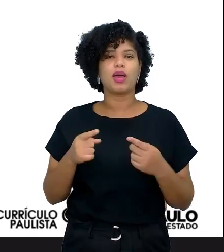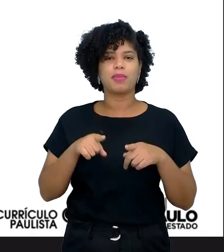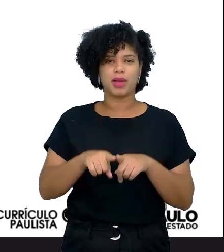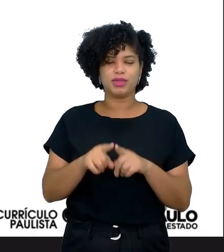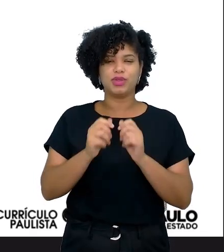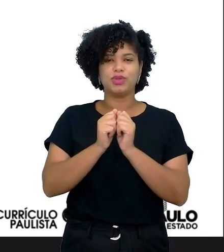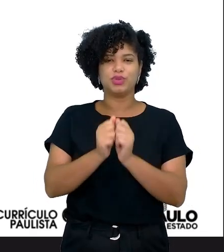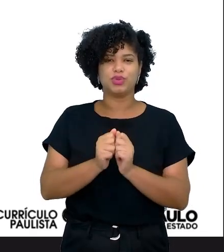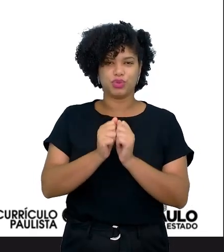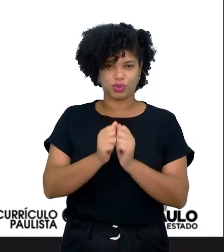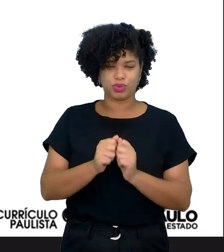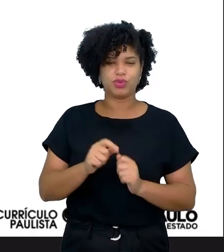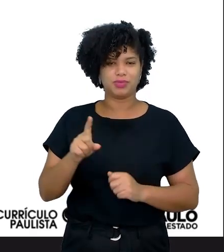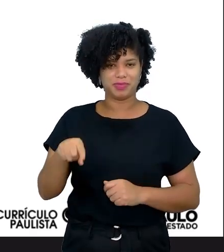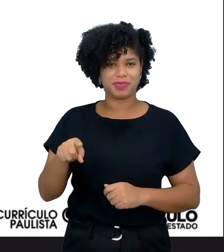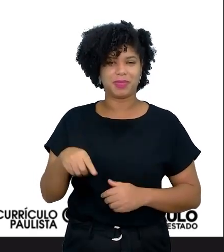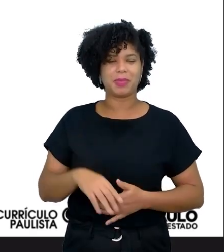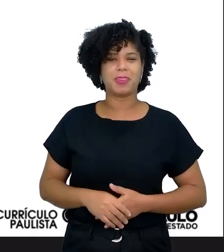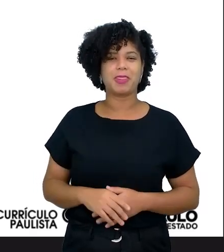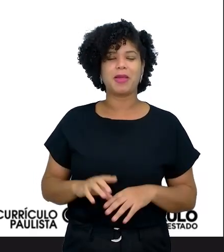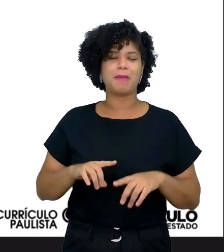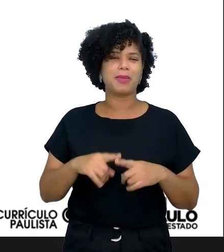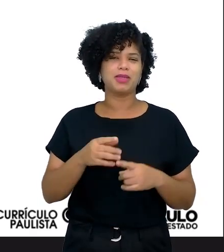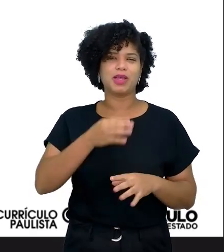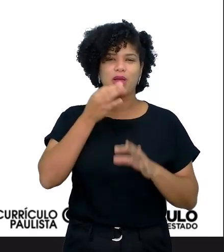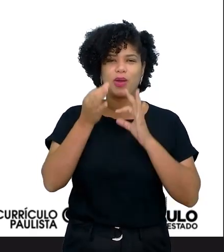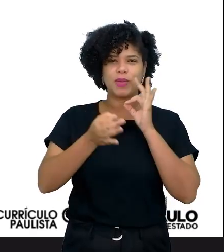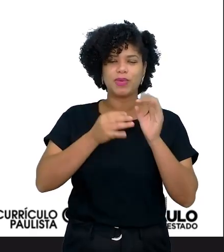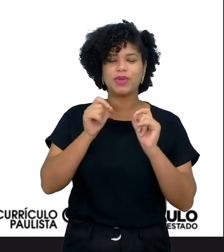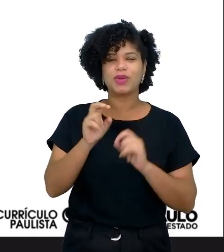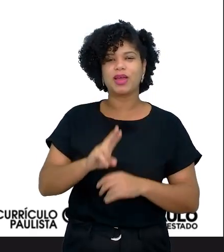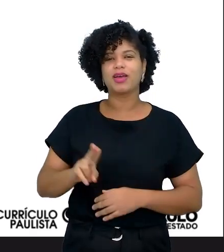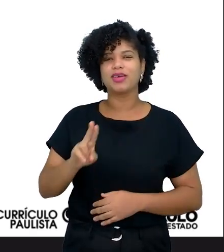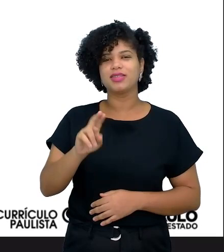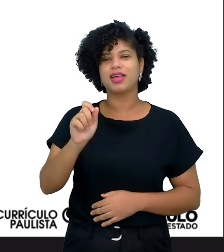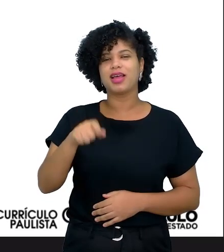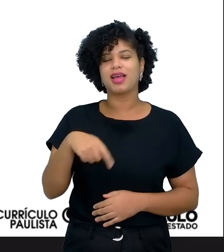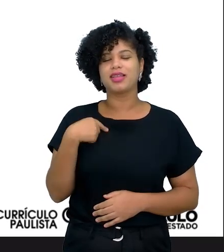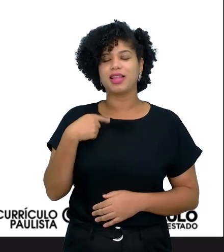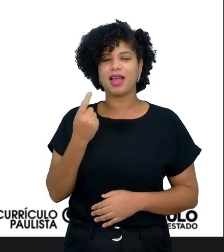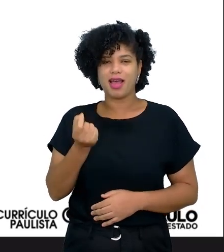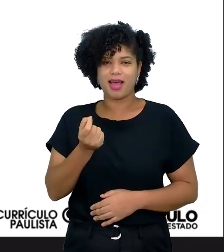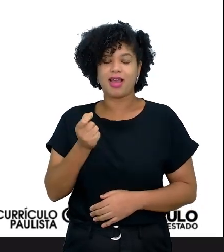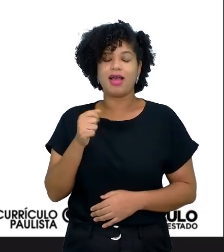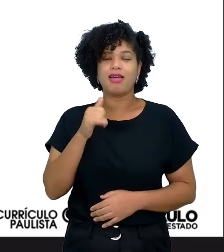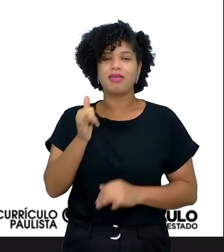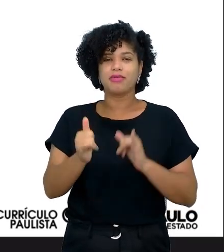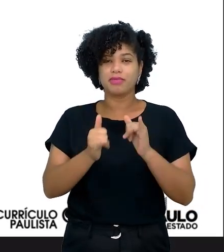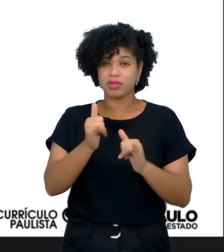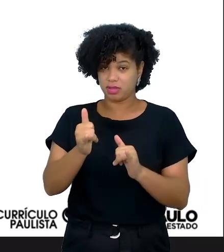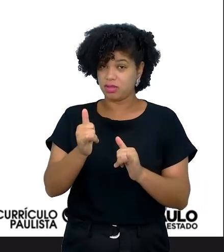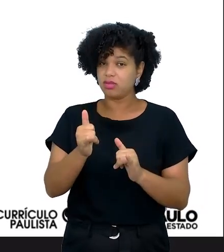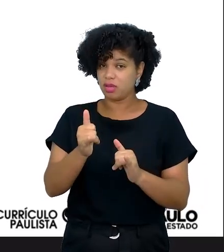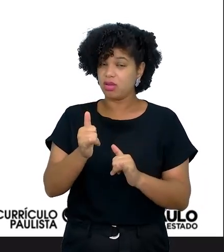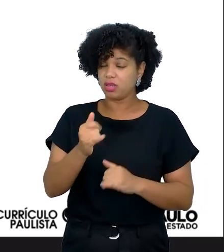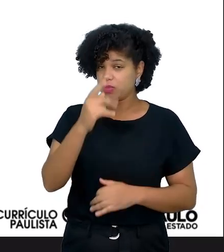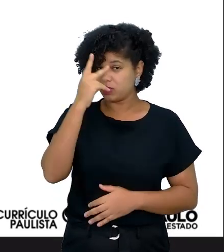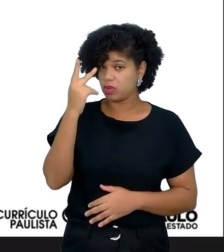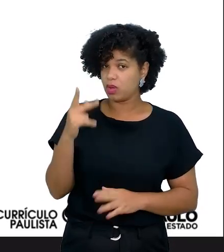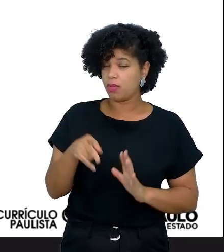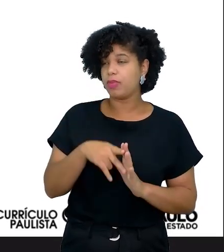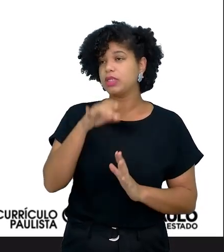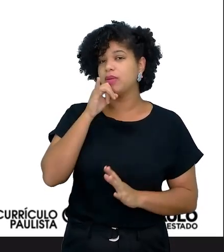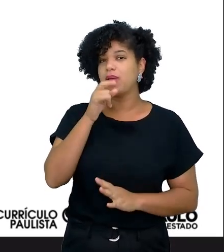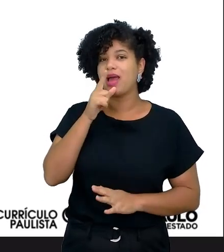juntos, né? Então, que argumentos poderiam ser usados para mobilizar as autoridades a resolver os problemas, como as